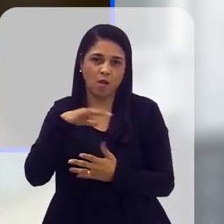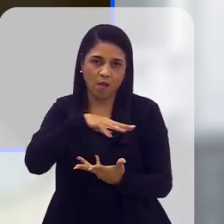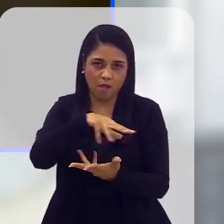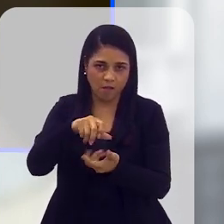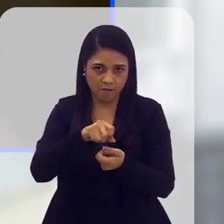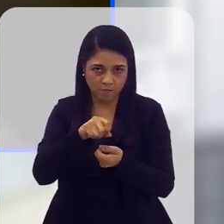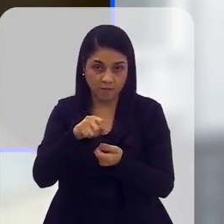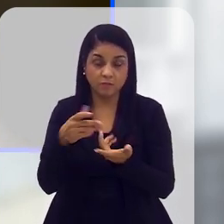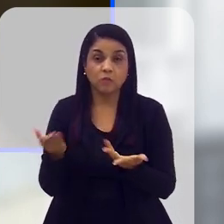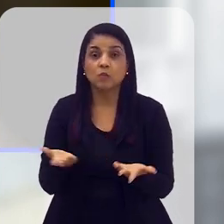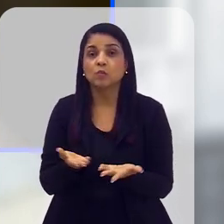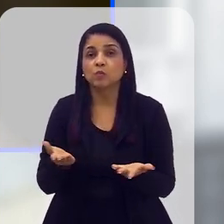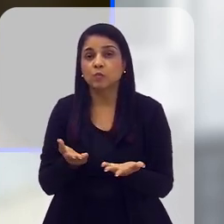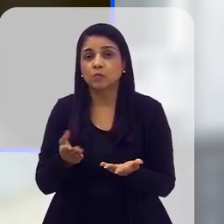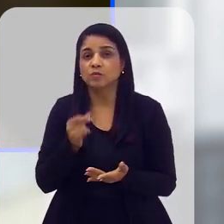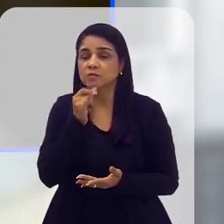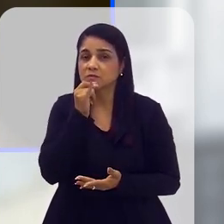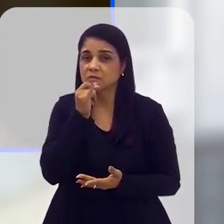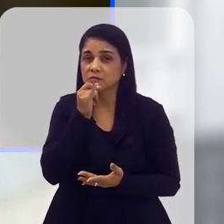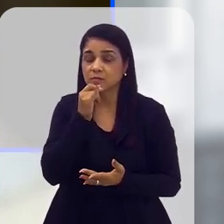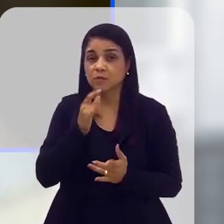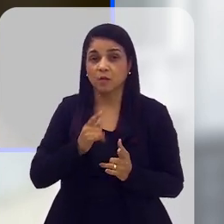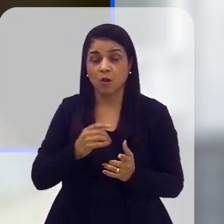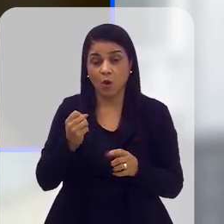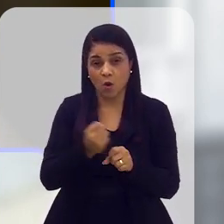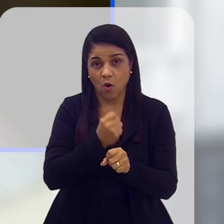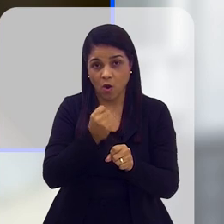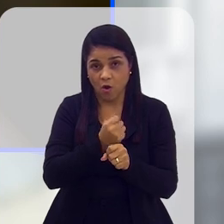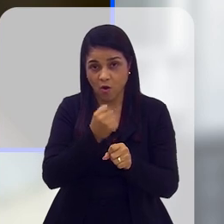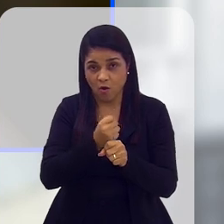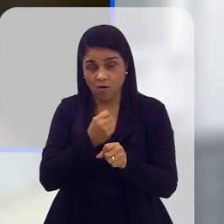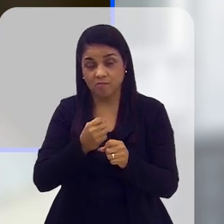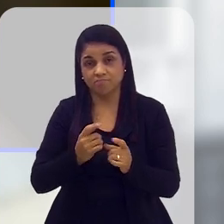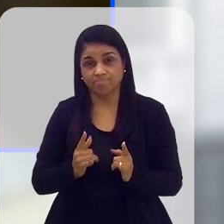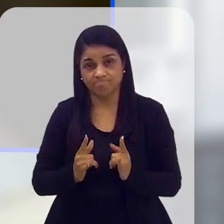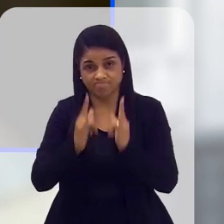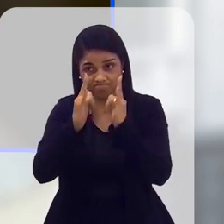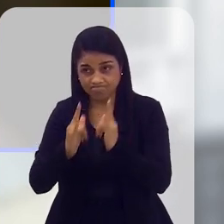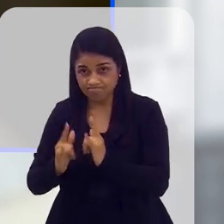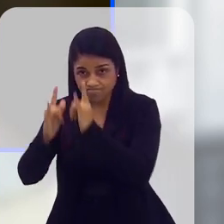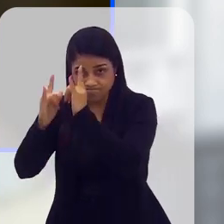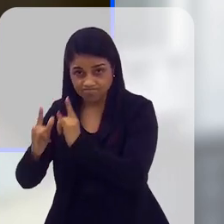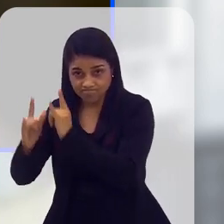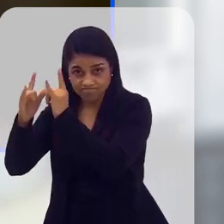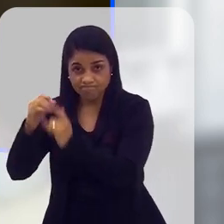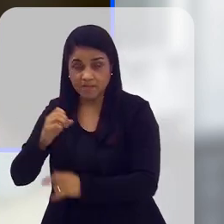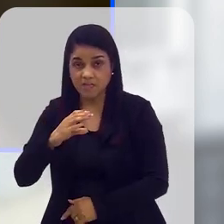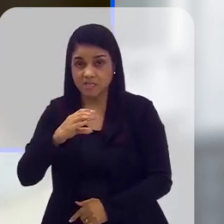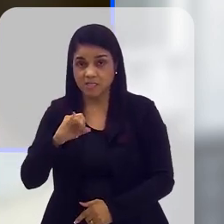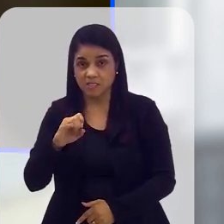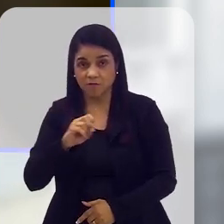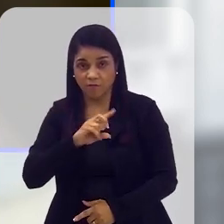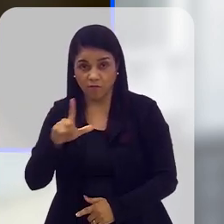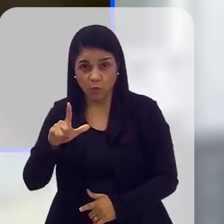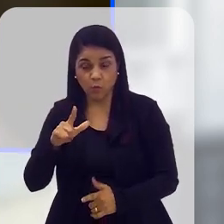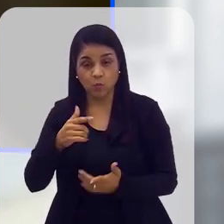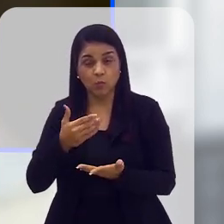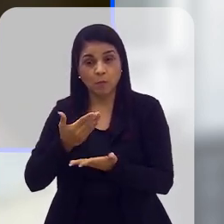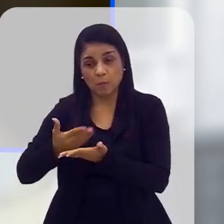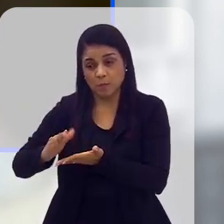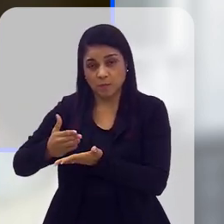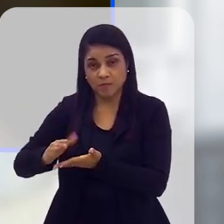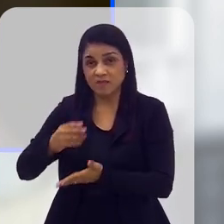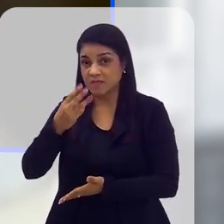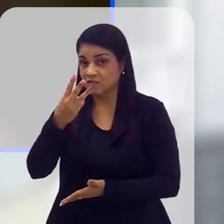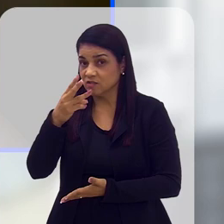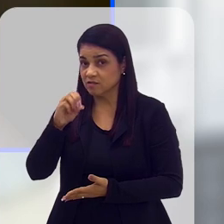ambiente. Hoje, por exemplo, a construção civil brasileira tem um desperdício de cerca de